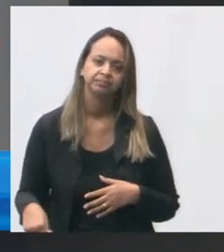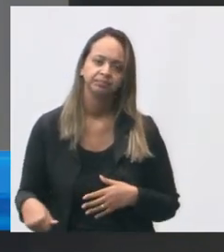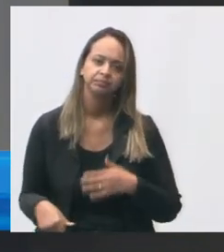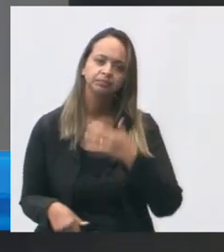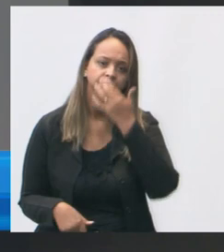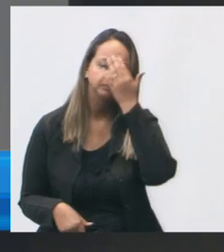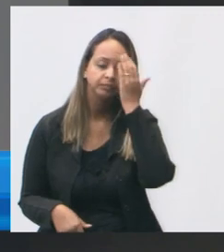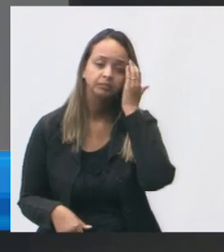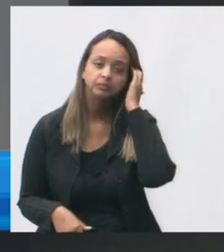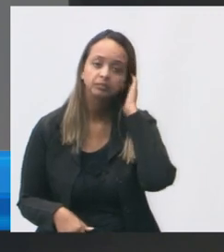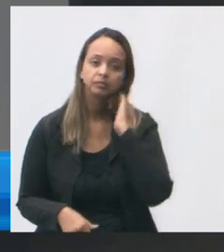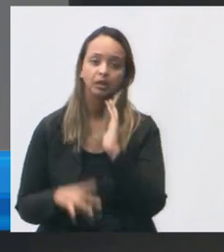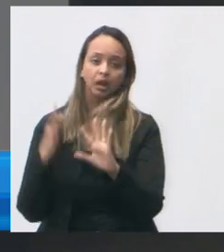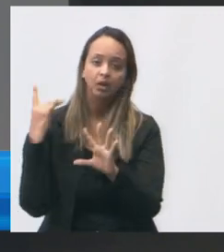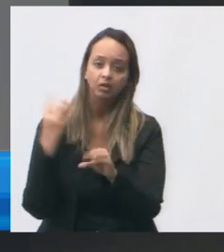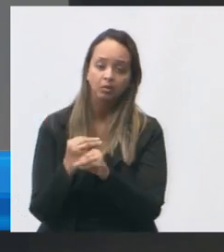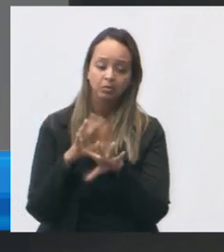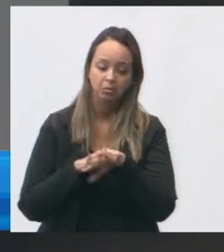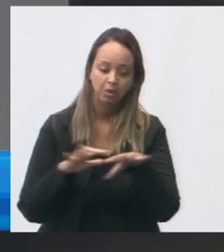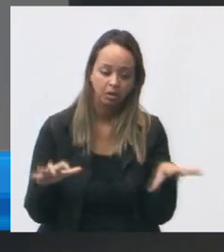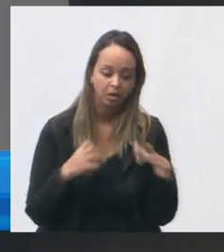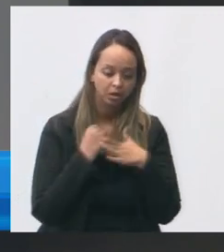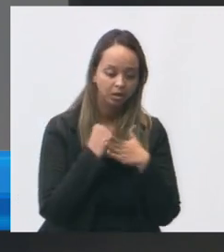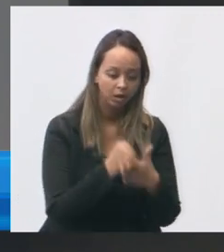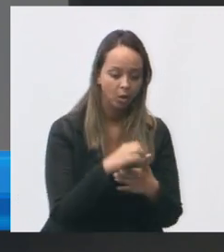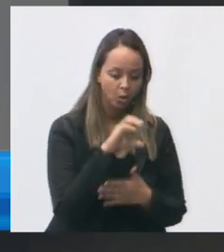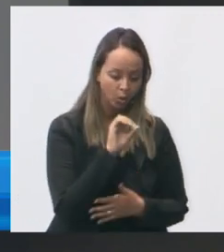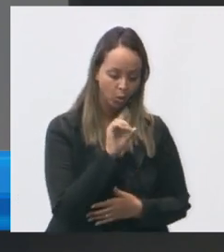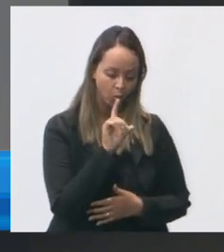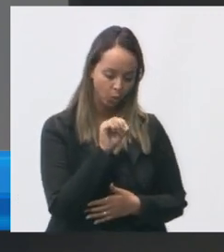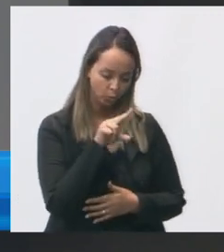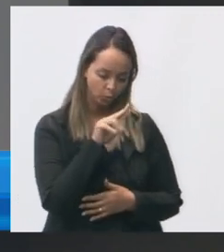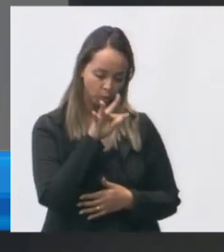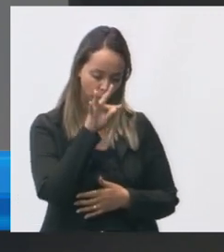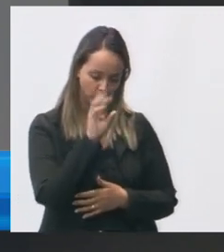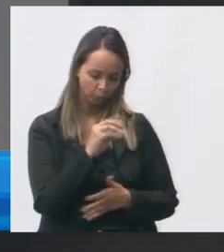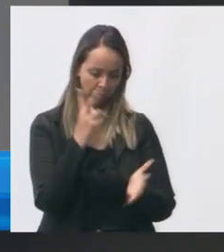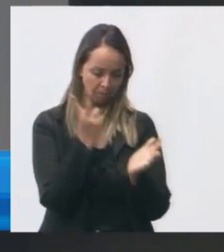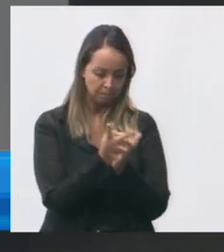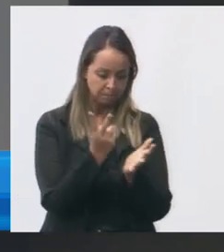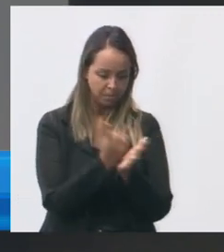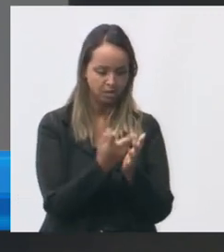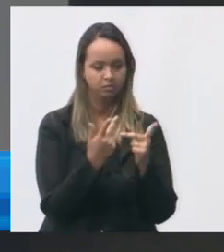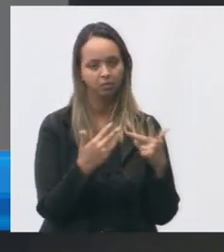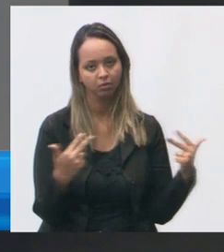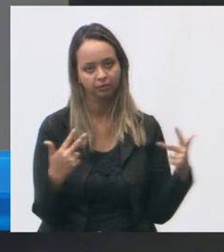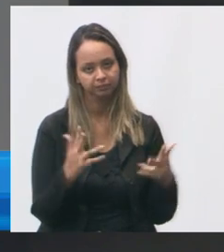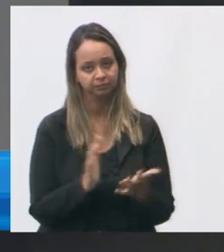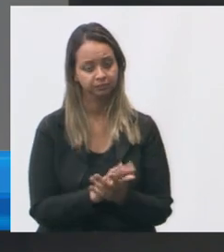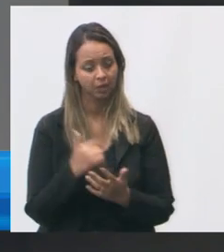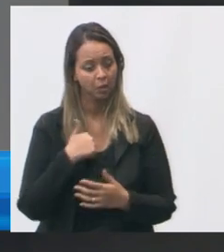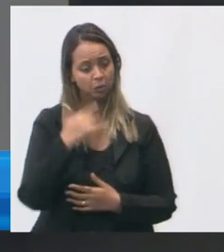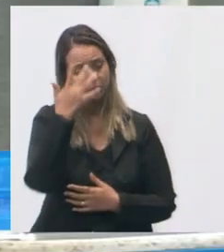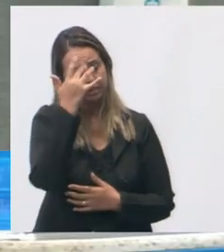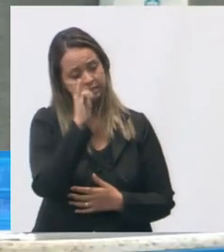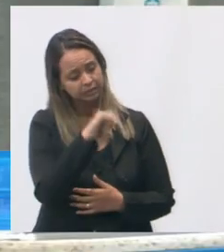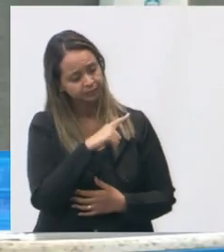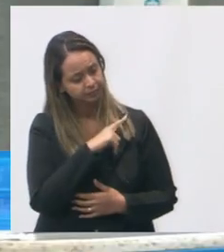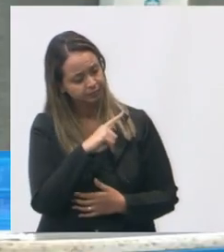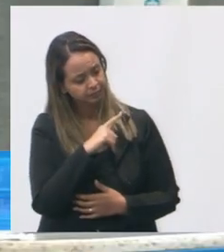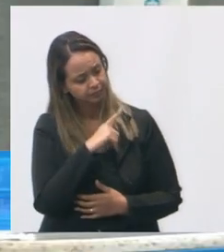revisão do layout para separação de atendimento da odontologia que também é a coisa mesma situação eu não sei se aqui tem algum padrão